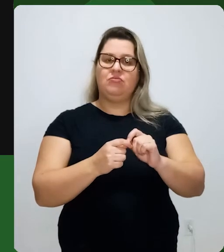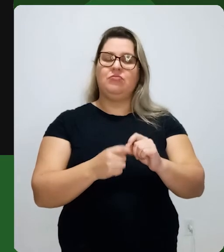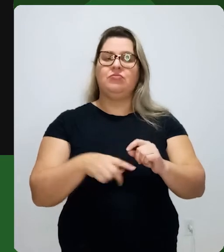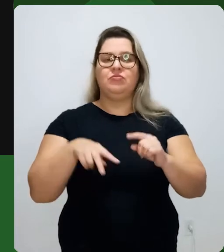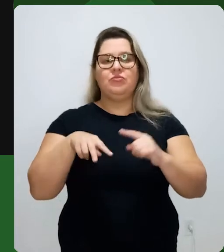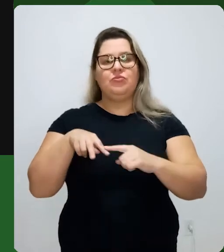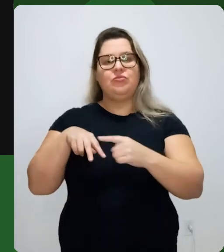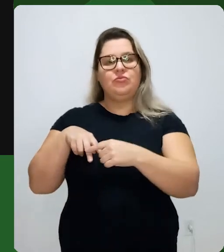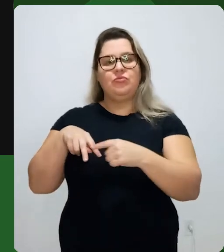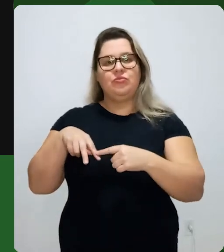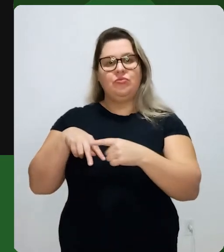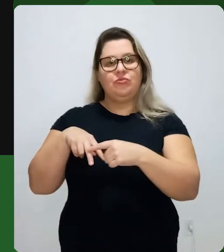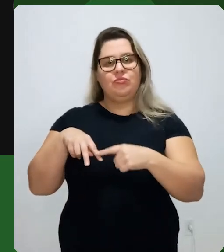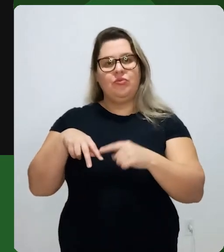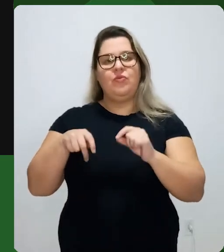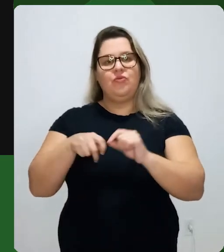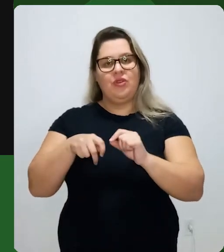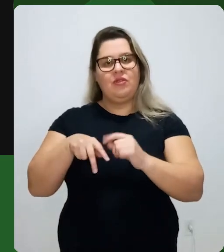dois lados.